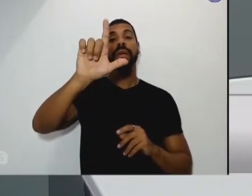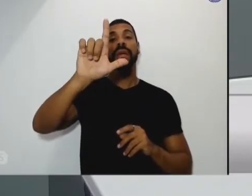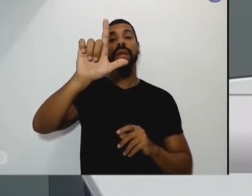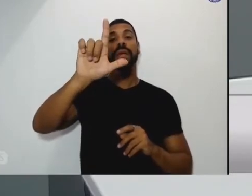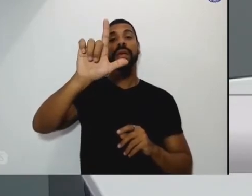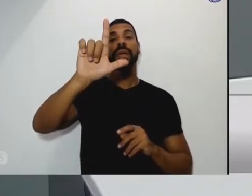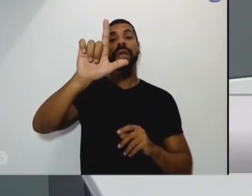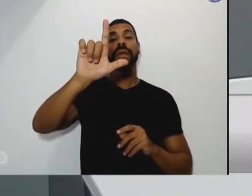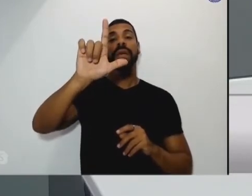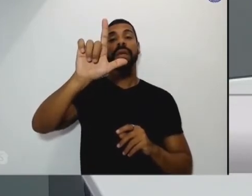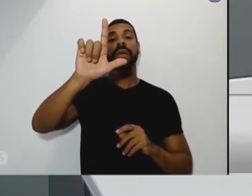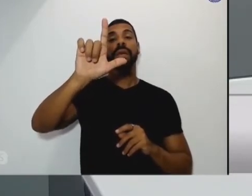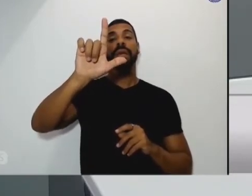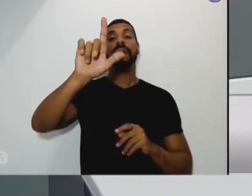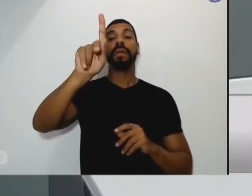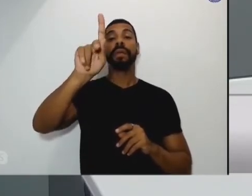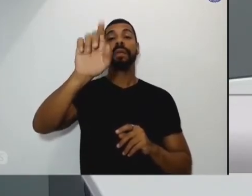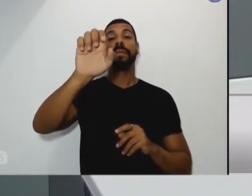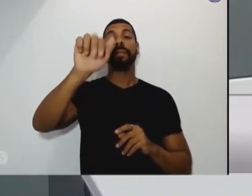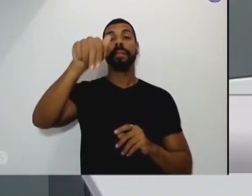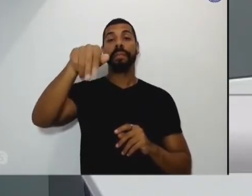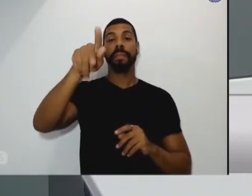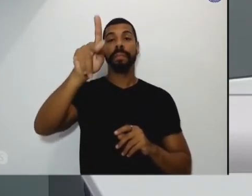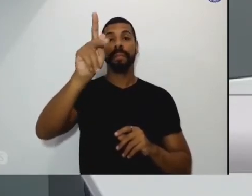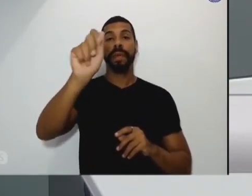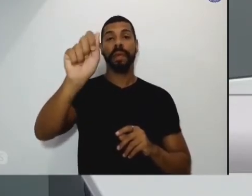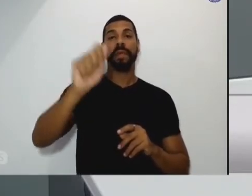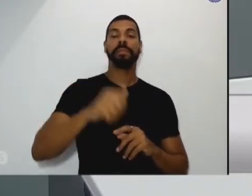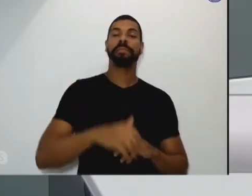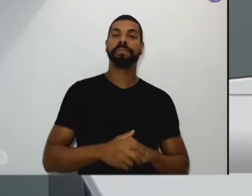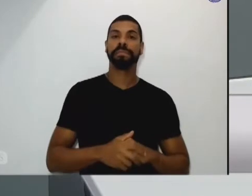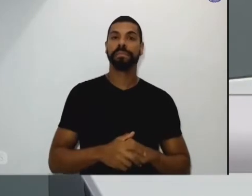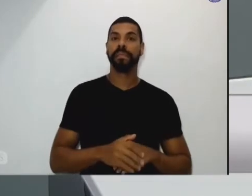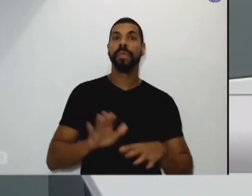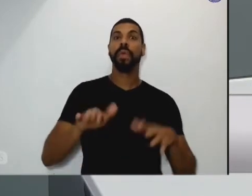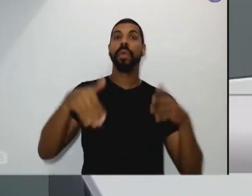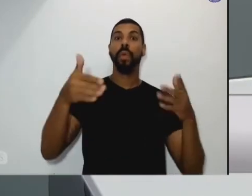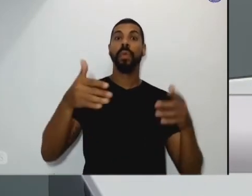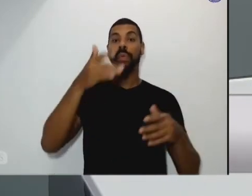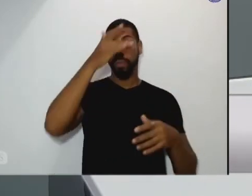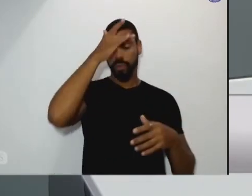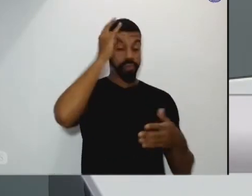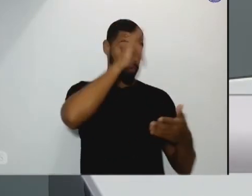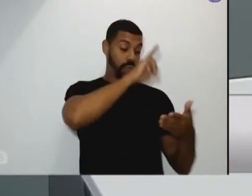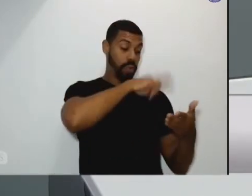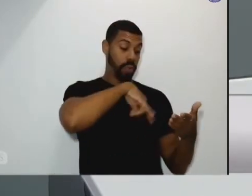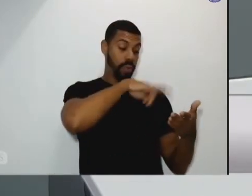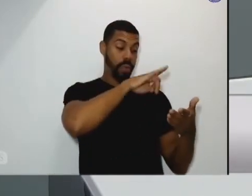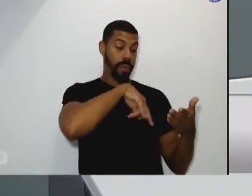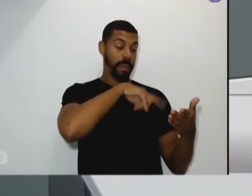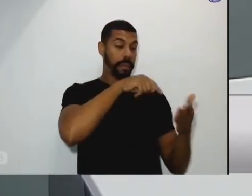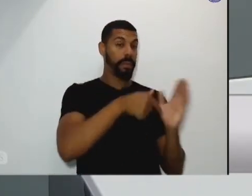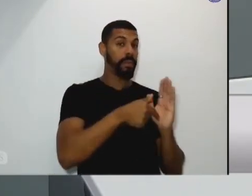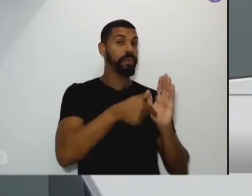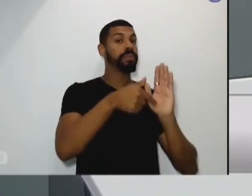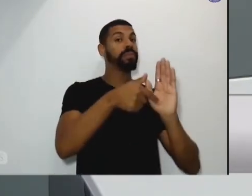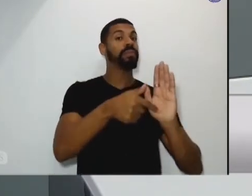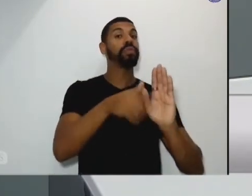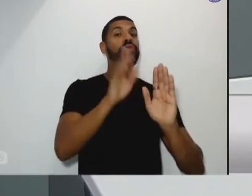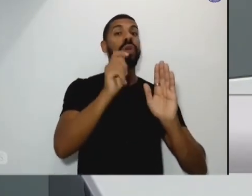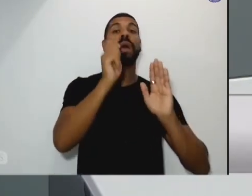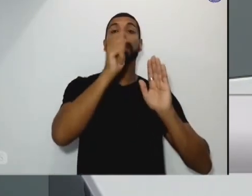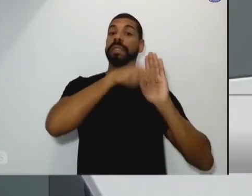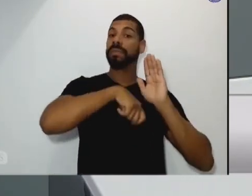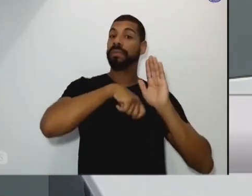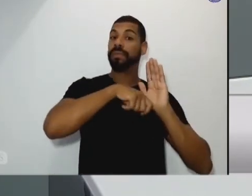que vocês fazem que quando a mulher está com a medida protetiva e vocês elas estão cadastradas vocês